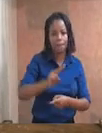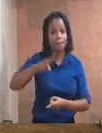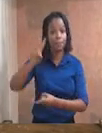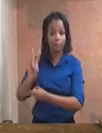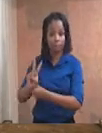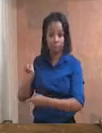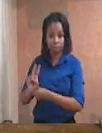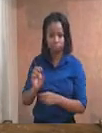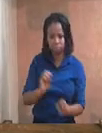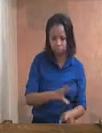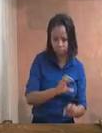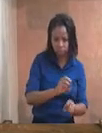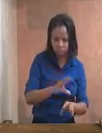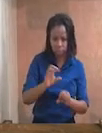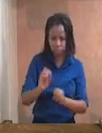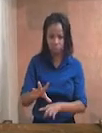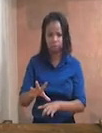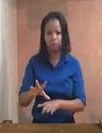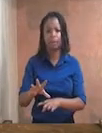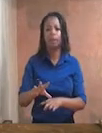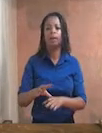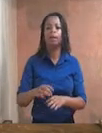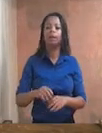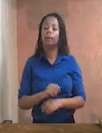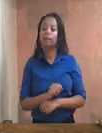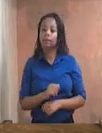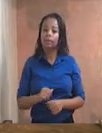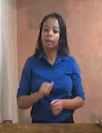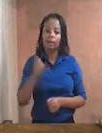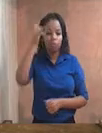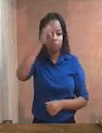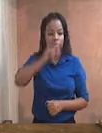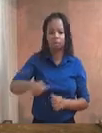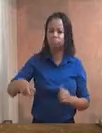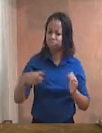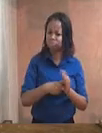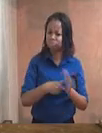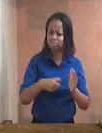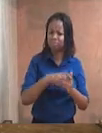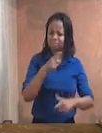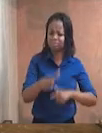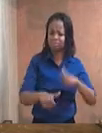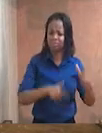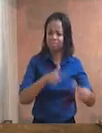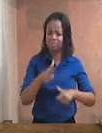-los se utiliza castigo físico ou tratamento cruel